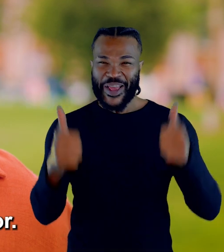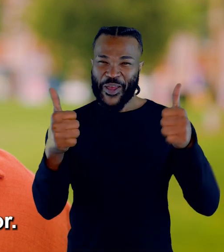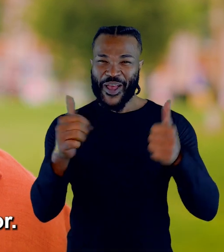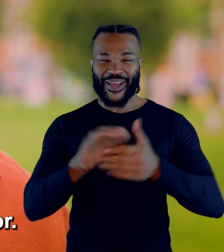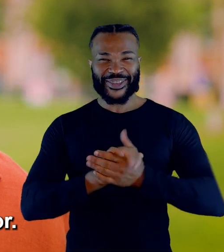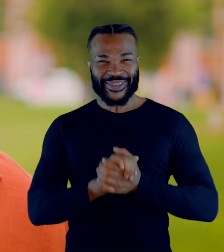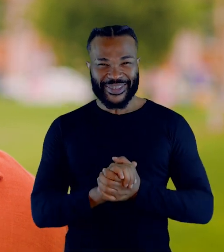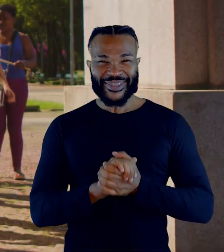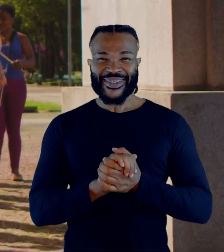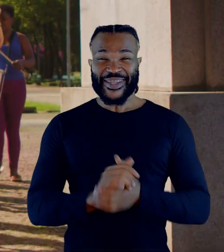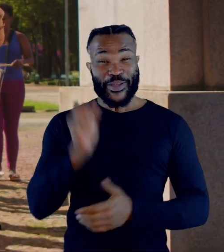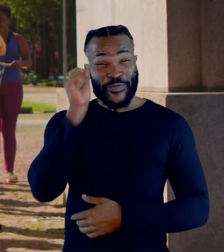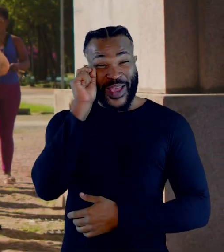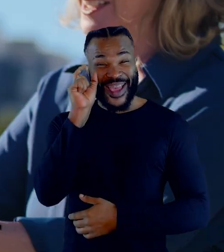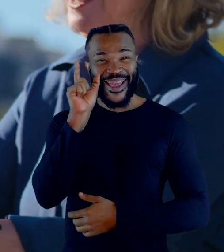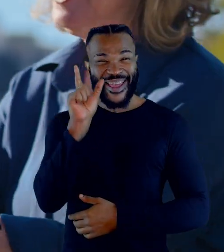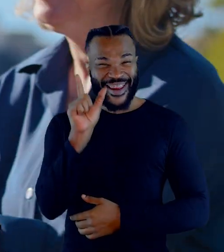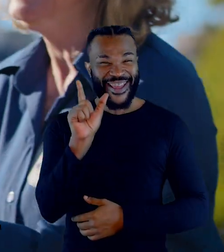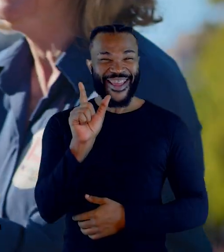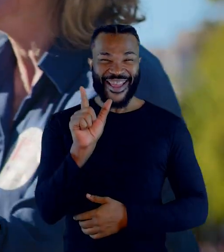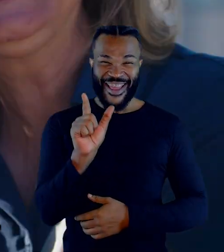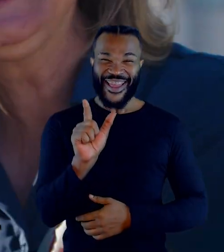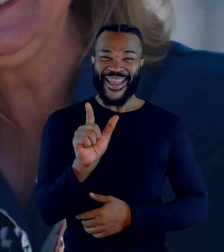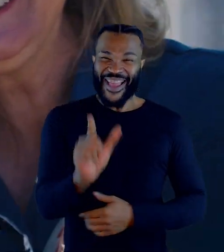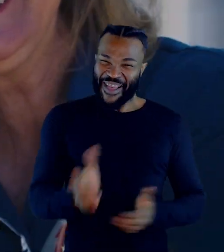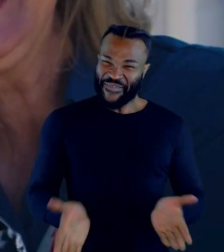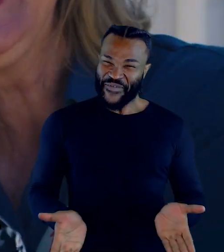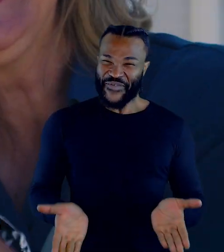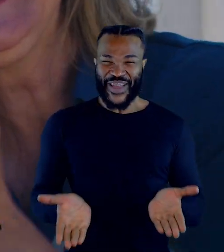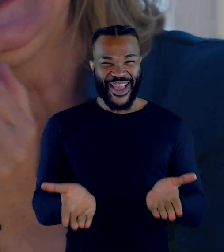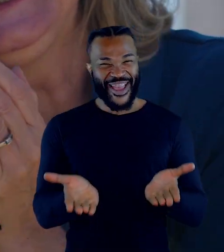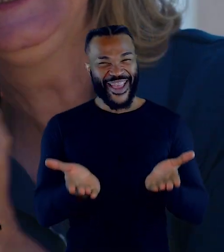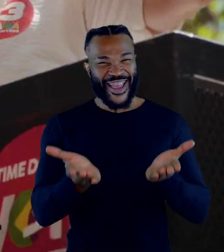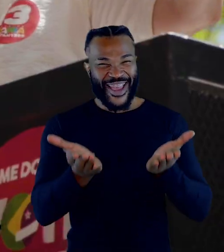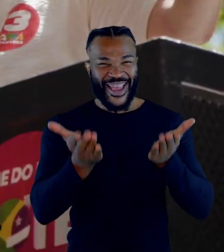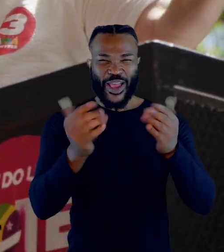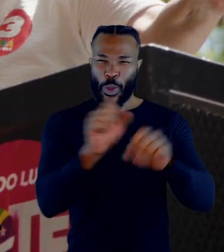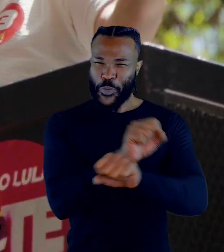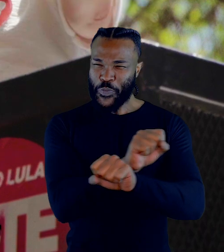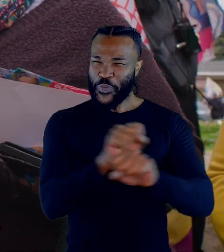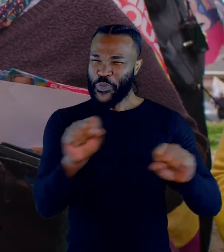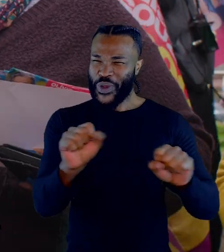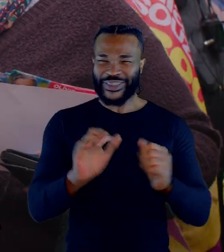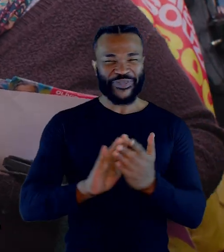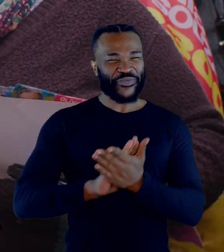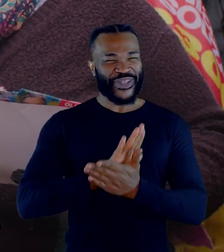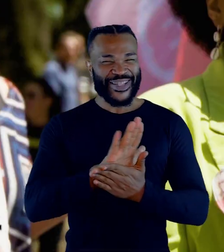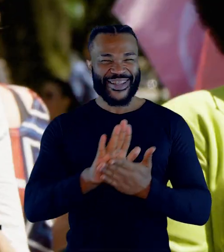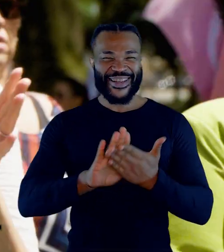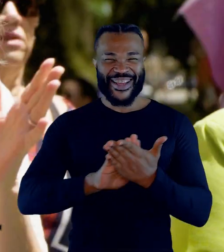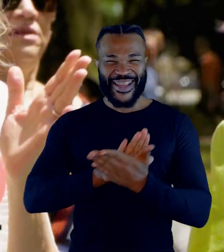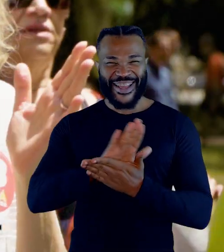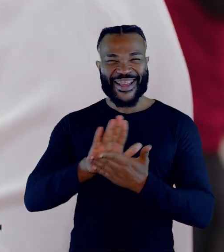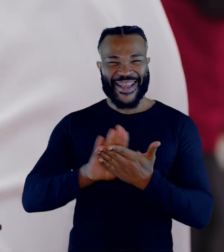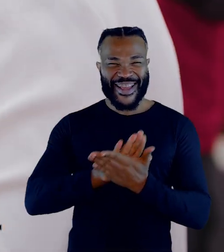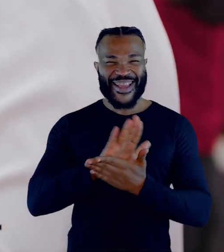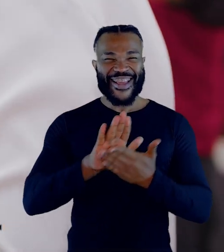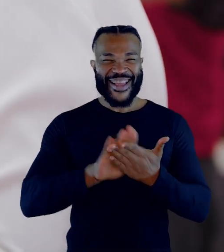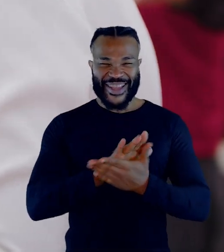para melhor. Vai Maria, nada é impossível.